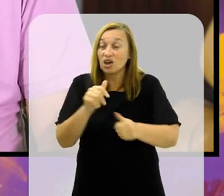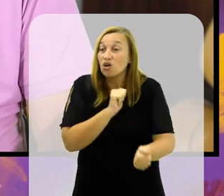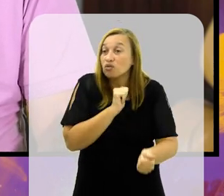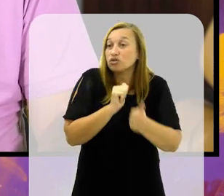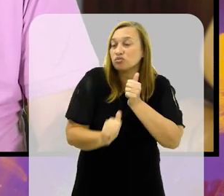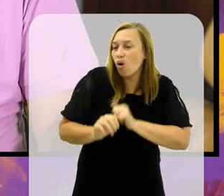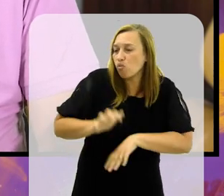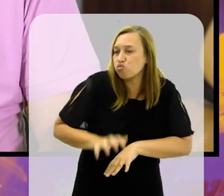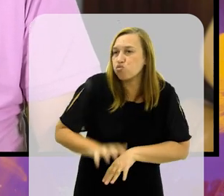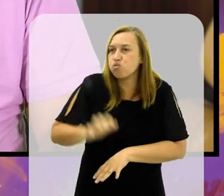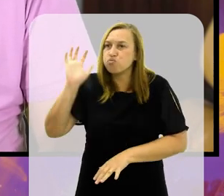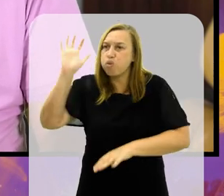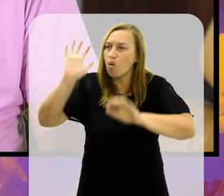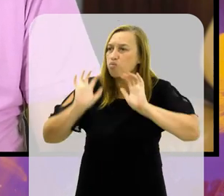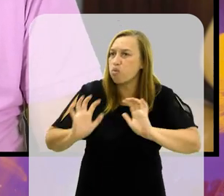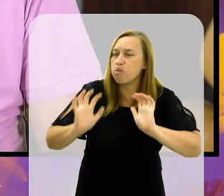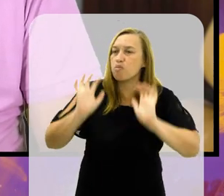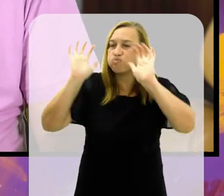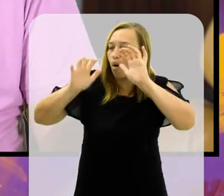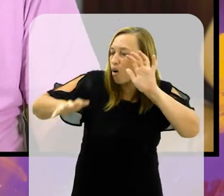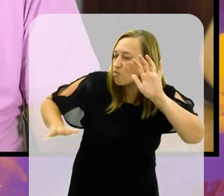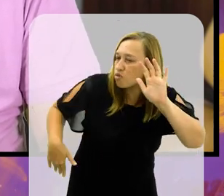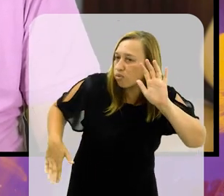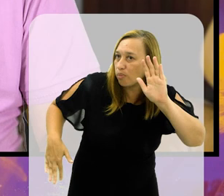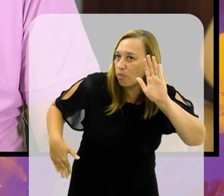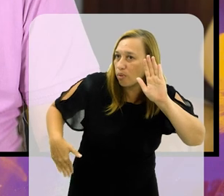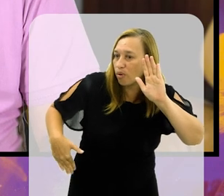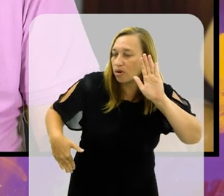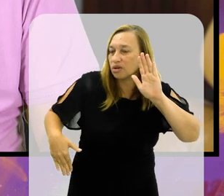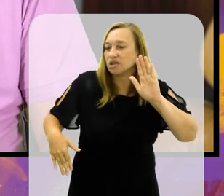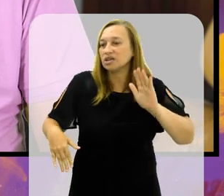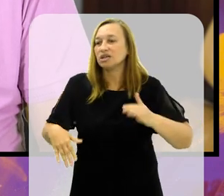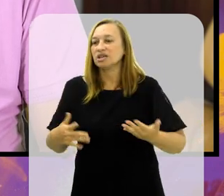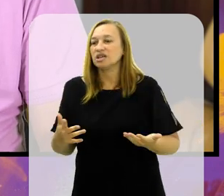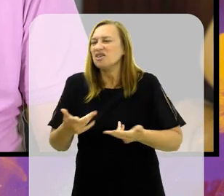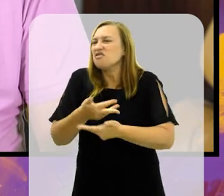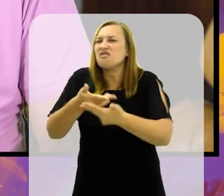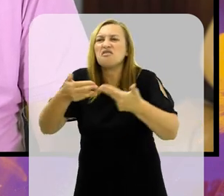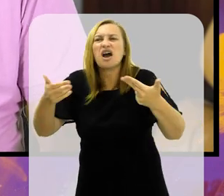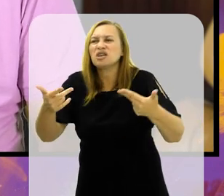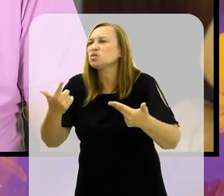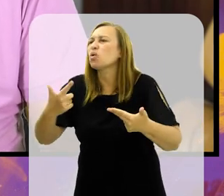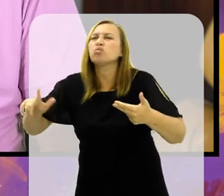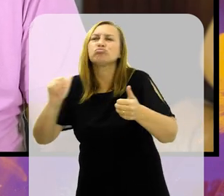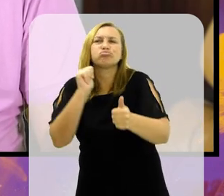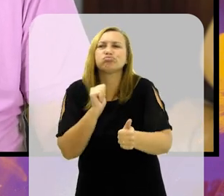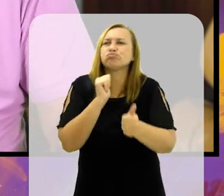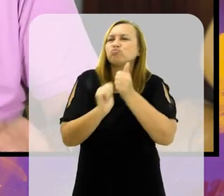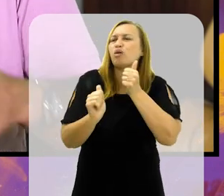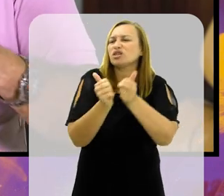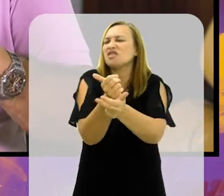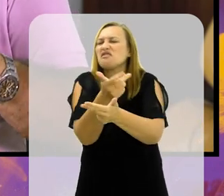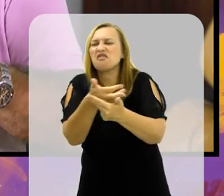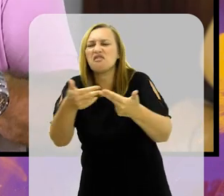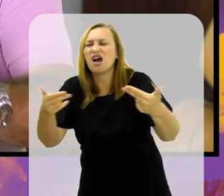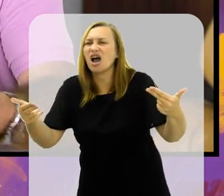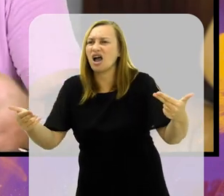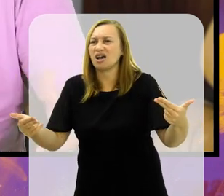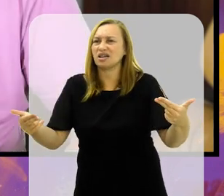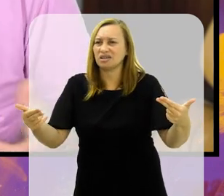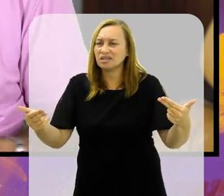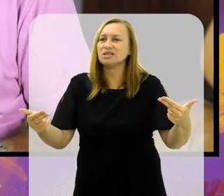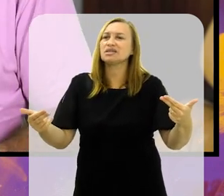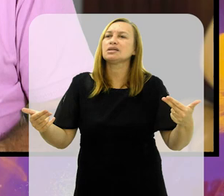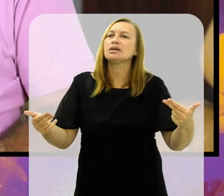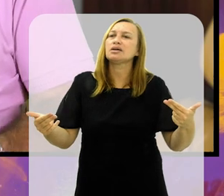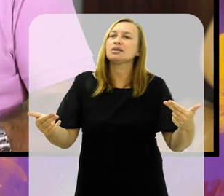nosso país, eu diria o futebol, o basquete, o voleibol, a natação, o polo, ginástica rítmica, enfim, toda